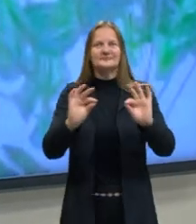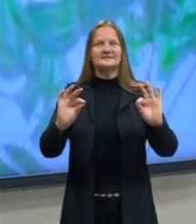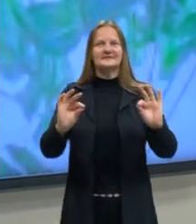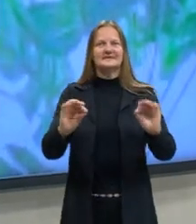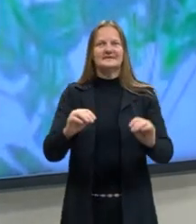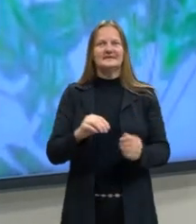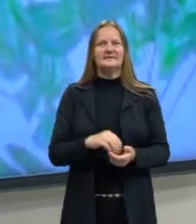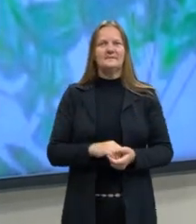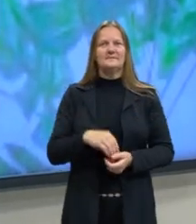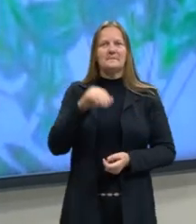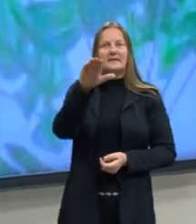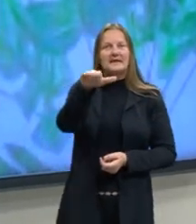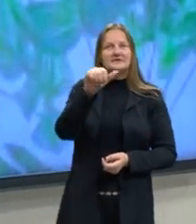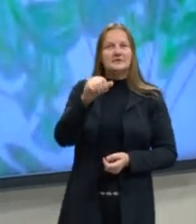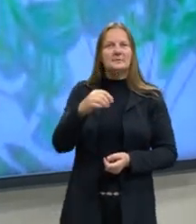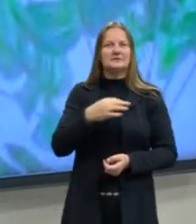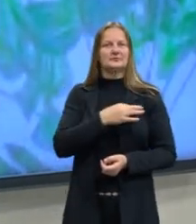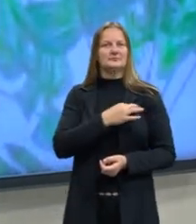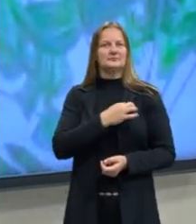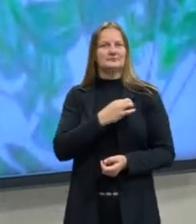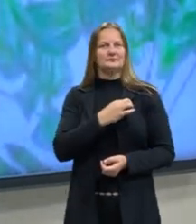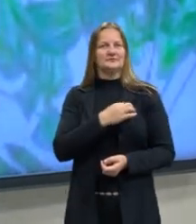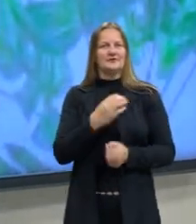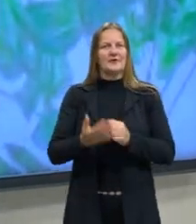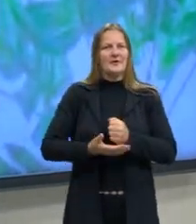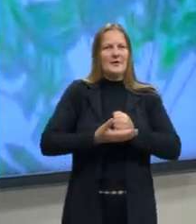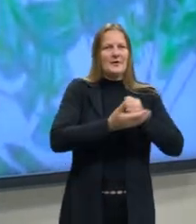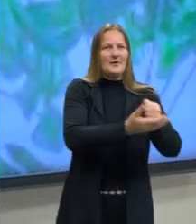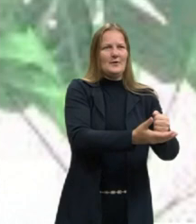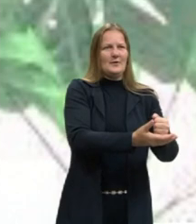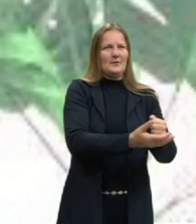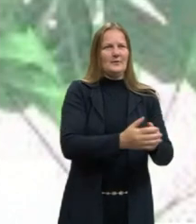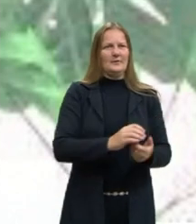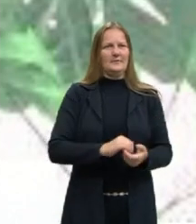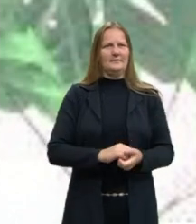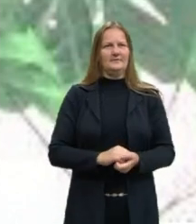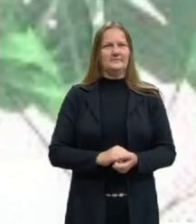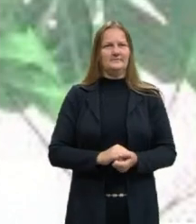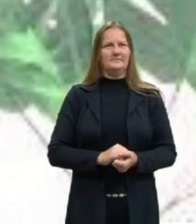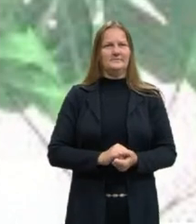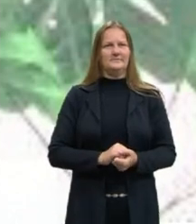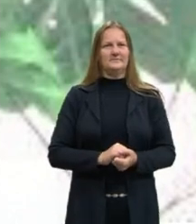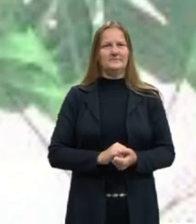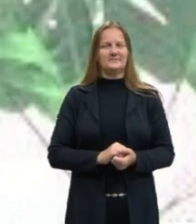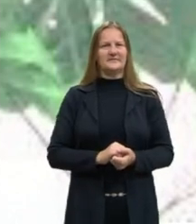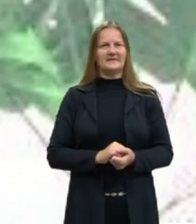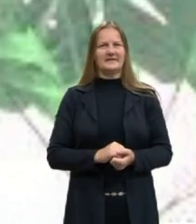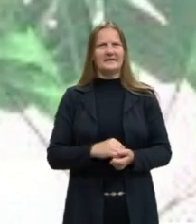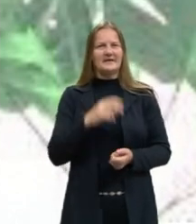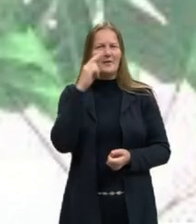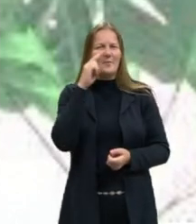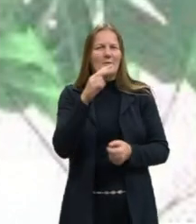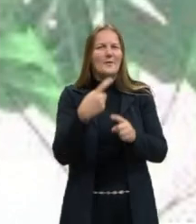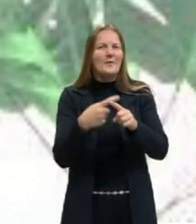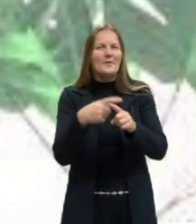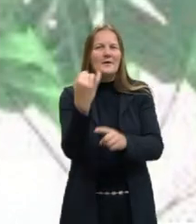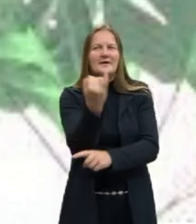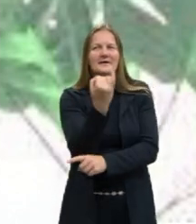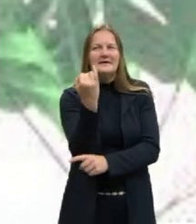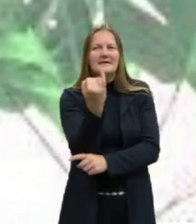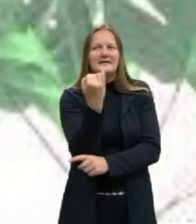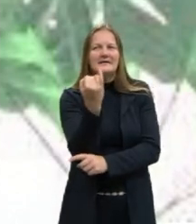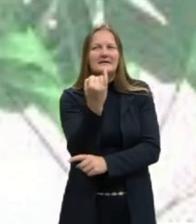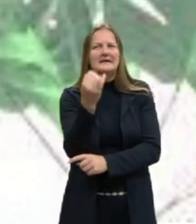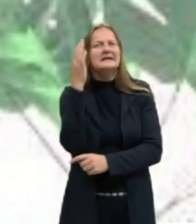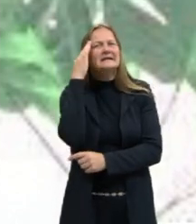chamando um voluntário, quem gostaria de me ajudar aqui para mostrar para o pessoal que está assistindo a importância da gente